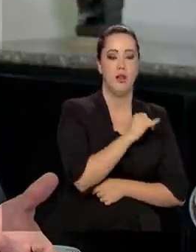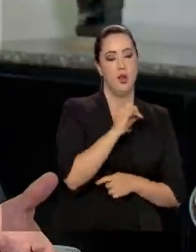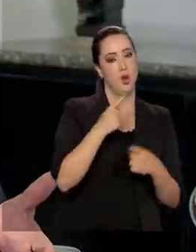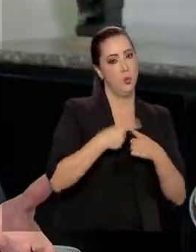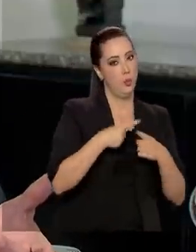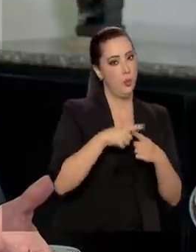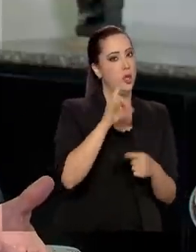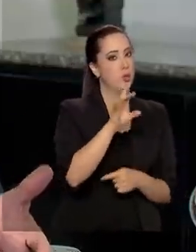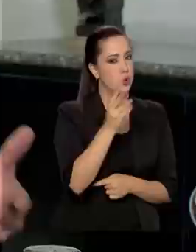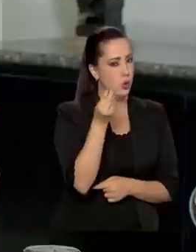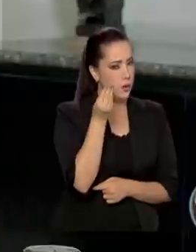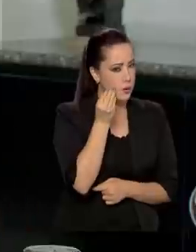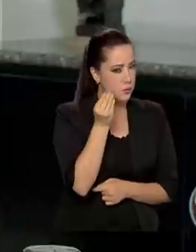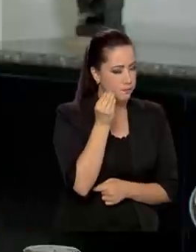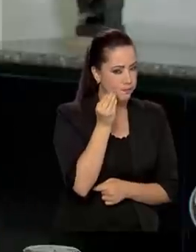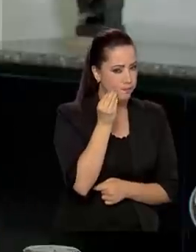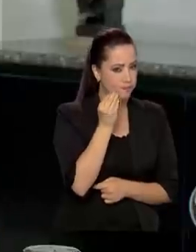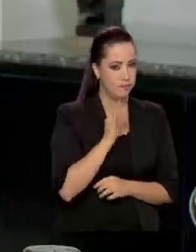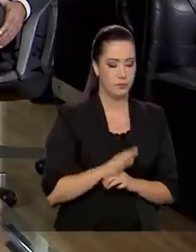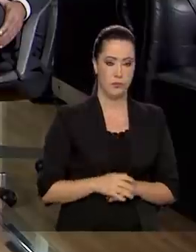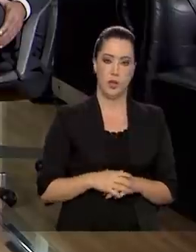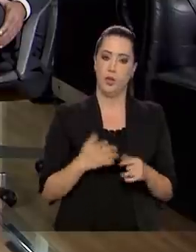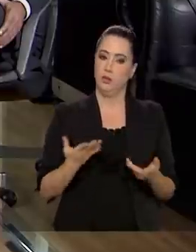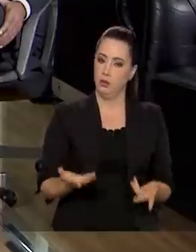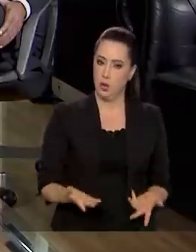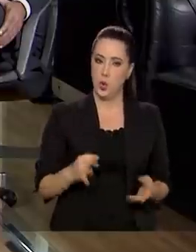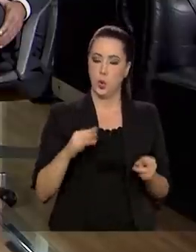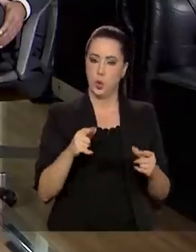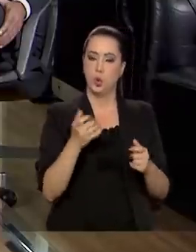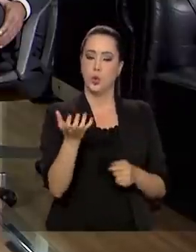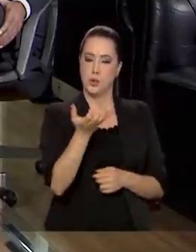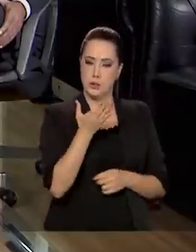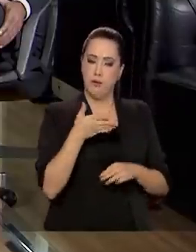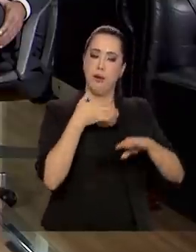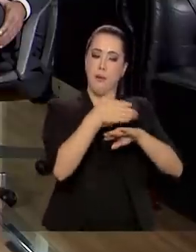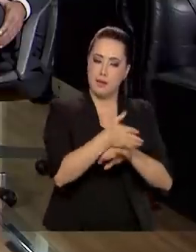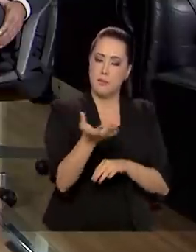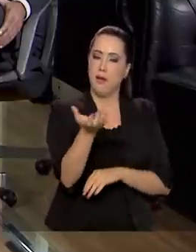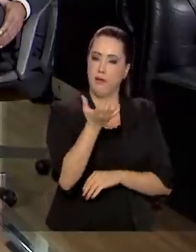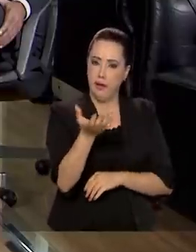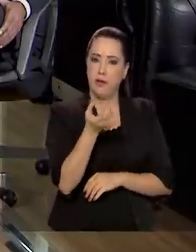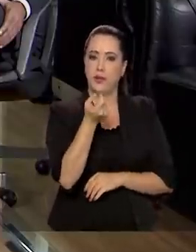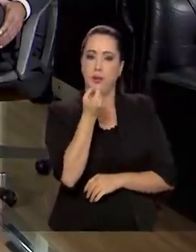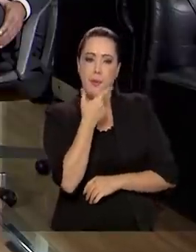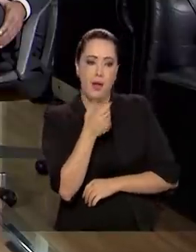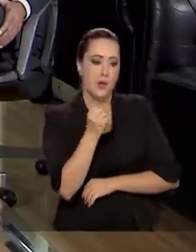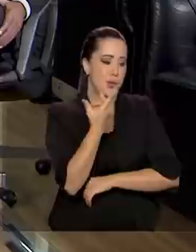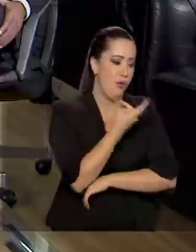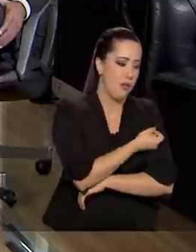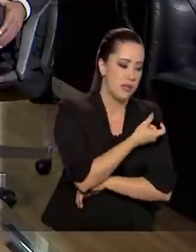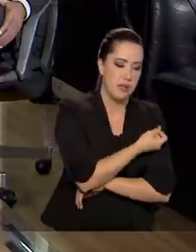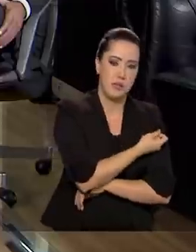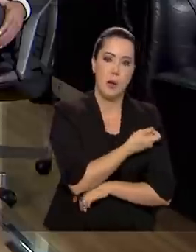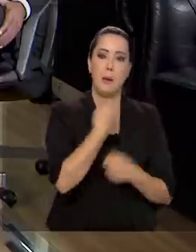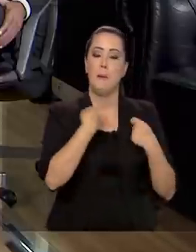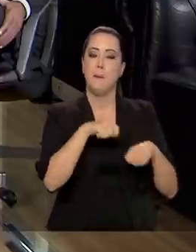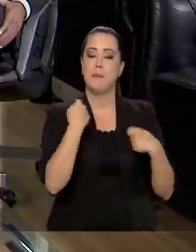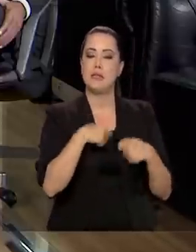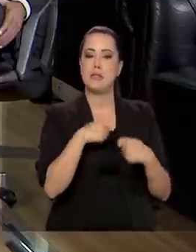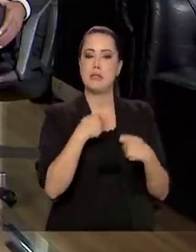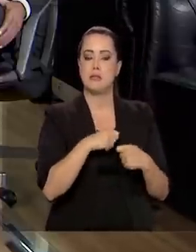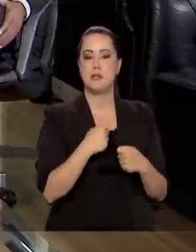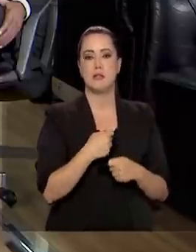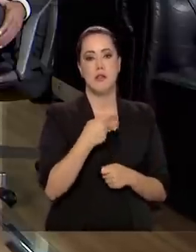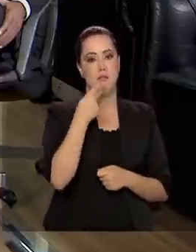caráter emergencial e todos que estão participando desse processo emergencial precisam